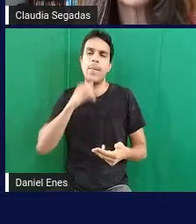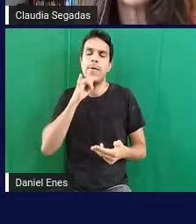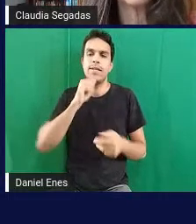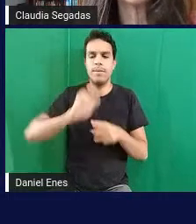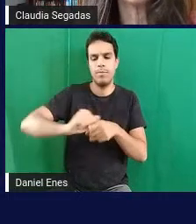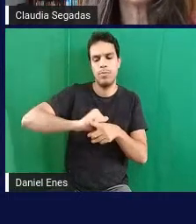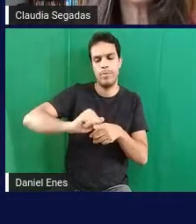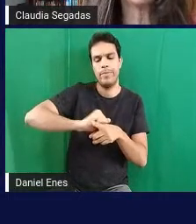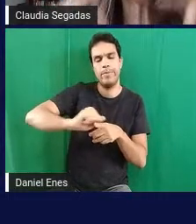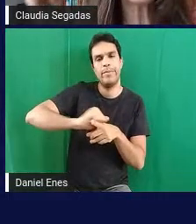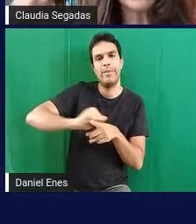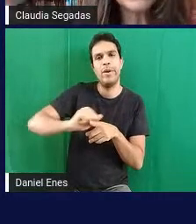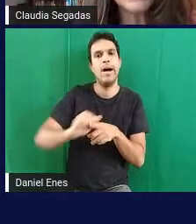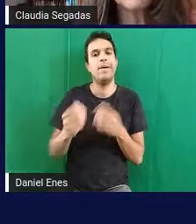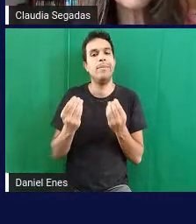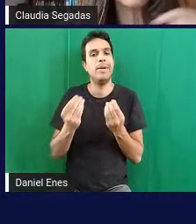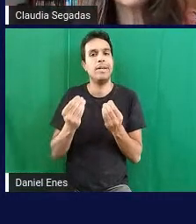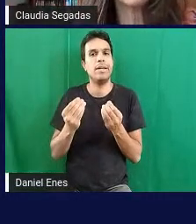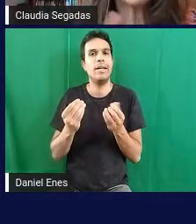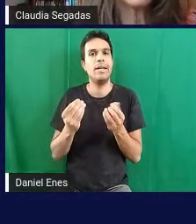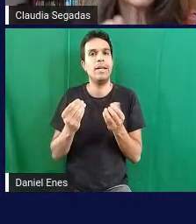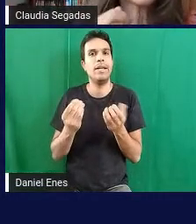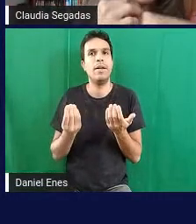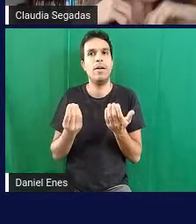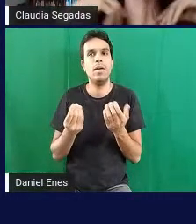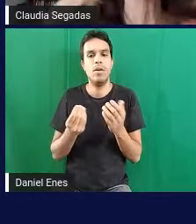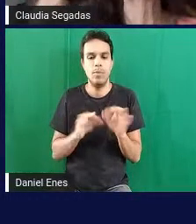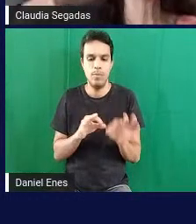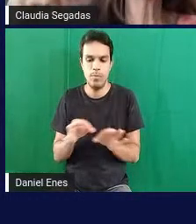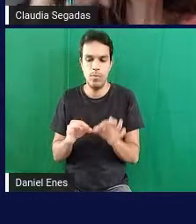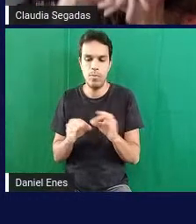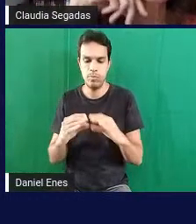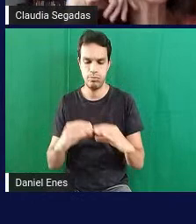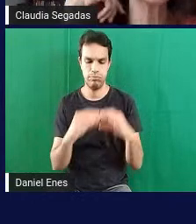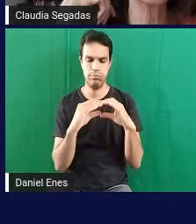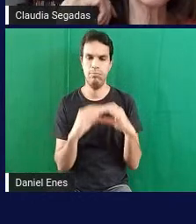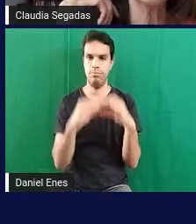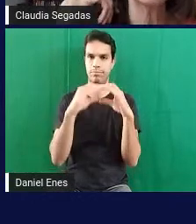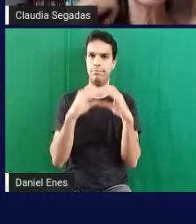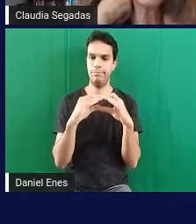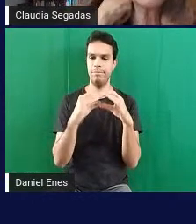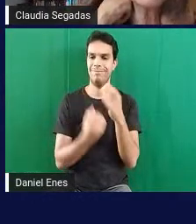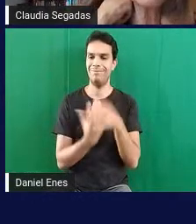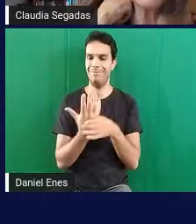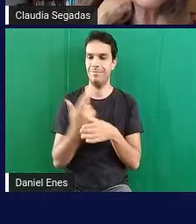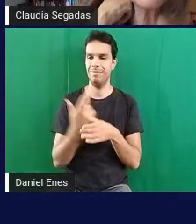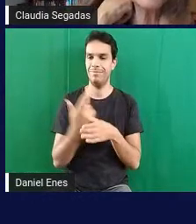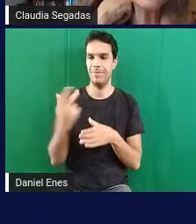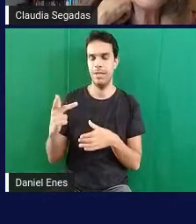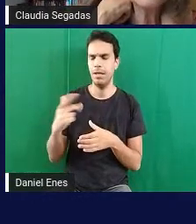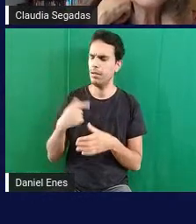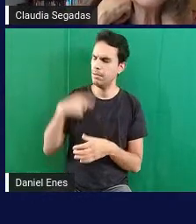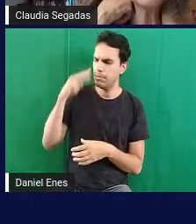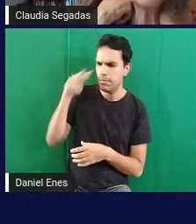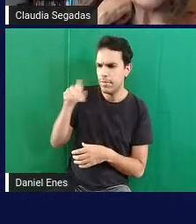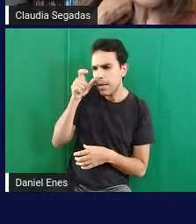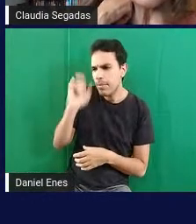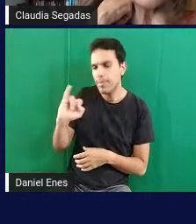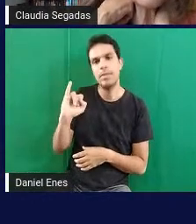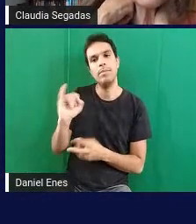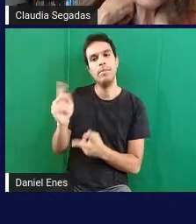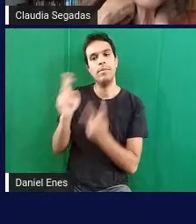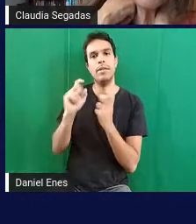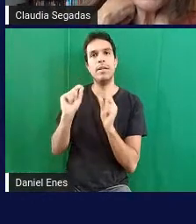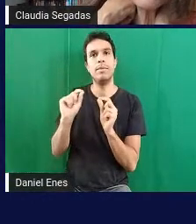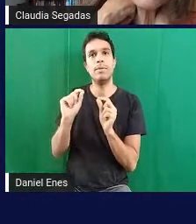poder montarem os seus sanduíches foi uma coisa bem interessante porque a gente percebe o seguinte que por